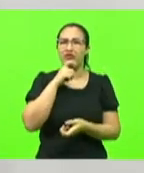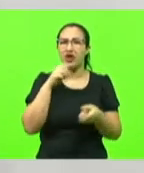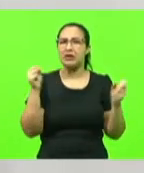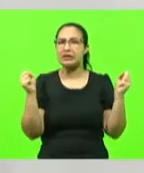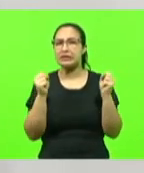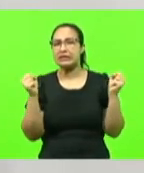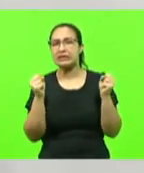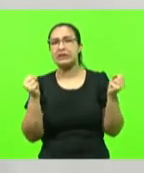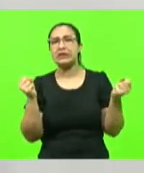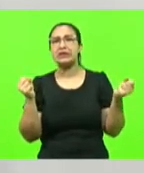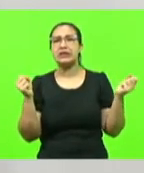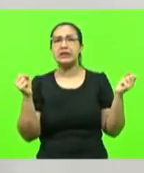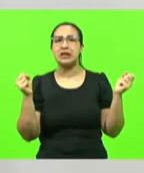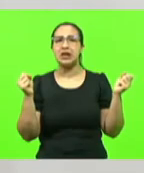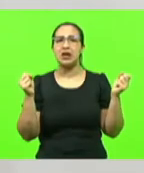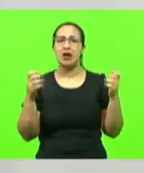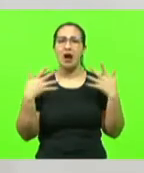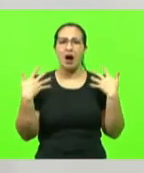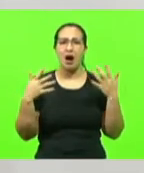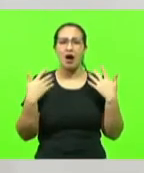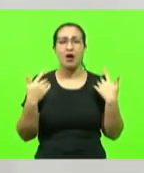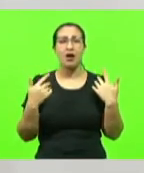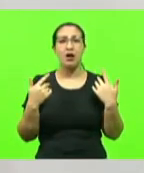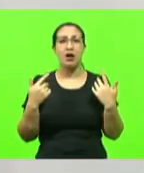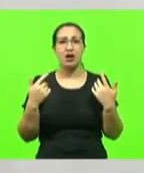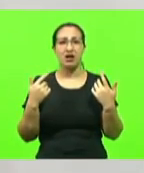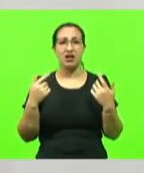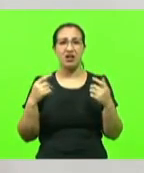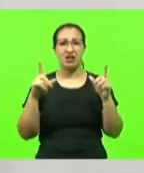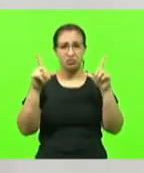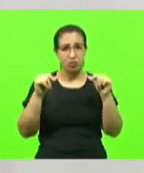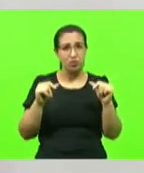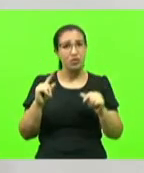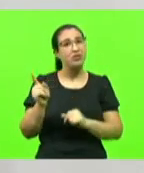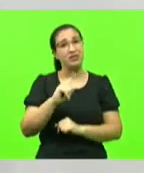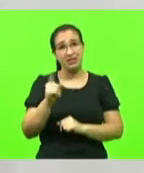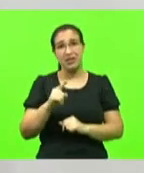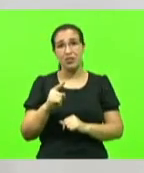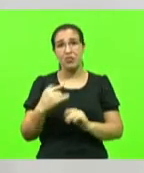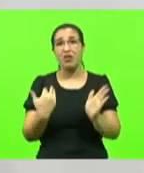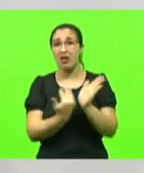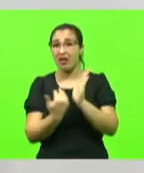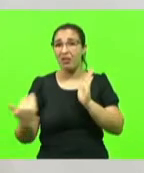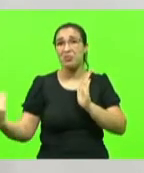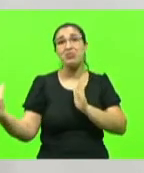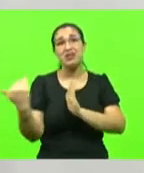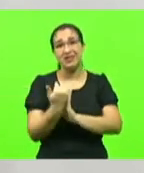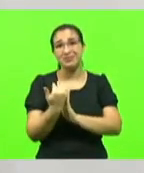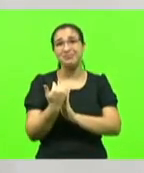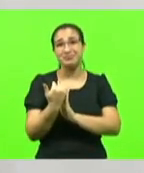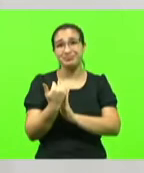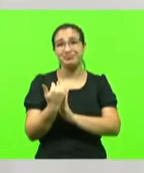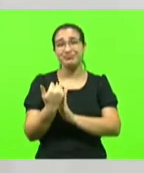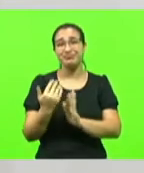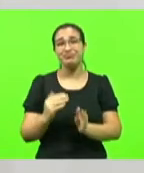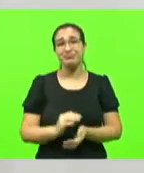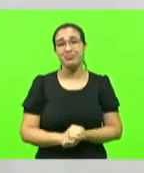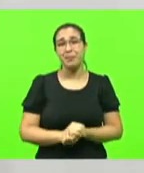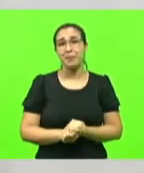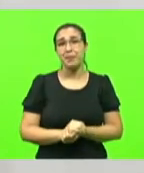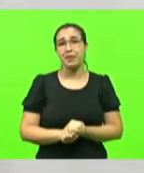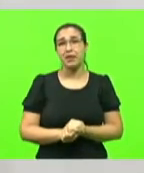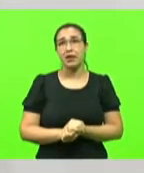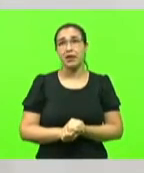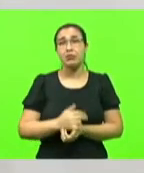vivenciando agora, vão se tornar mais frequentes e com intensidades ainda maiores. é impossível